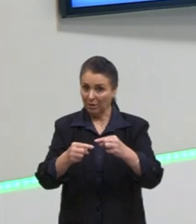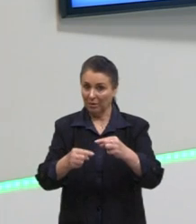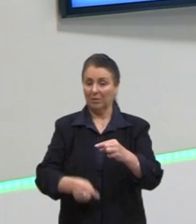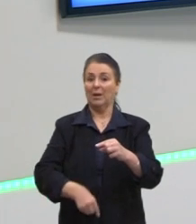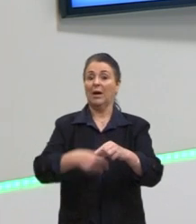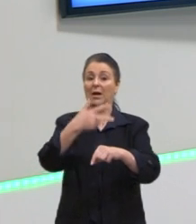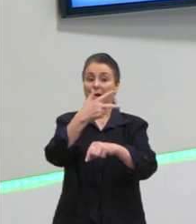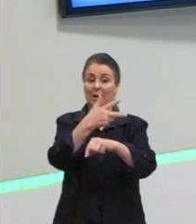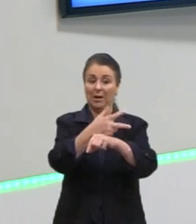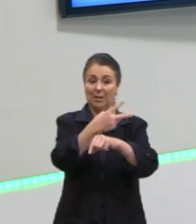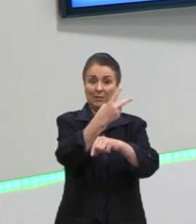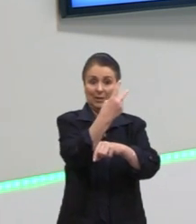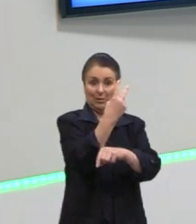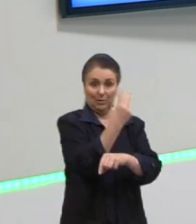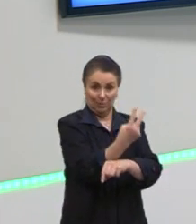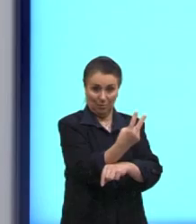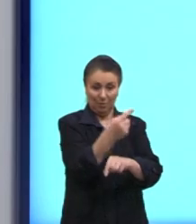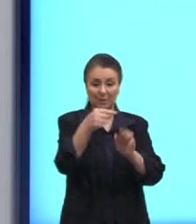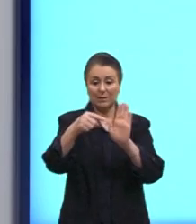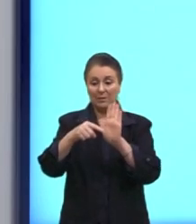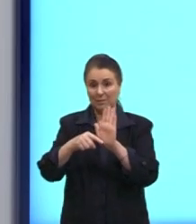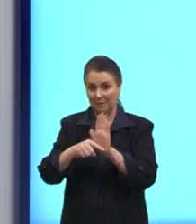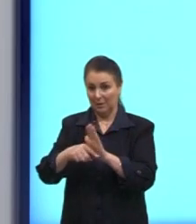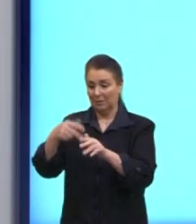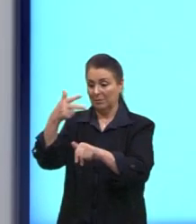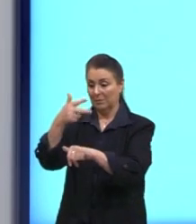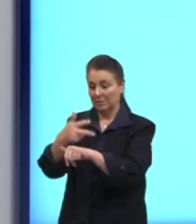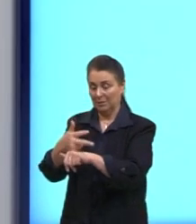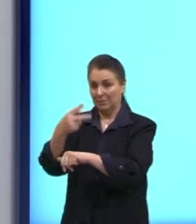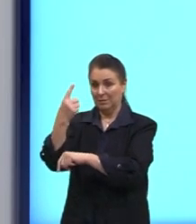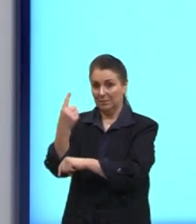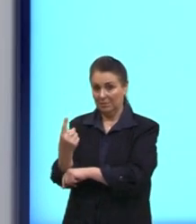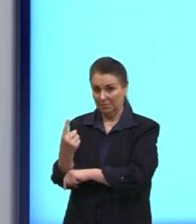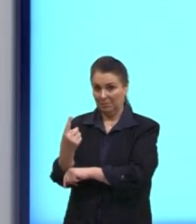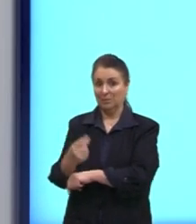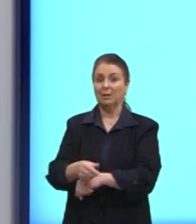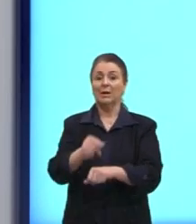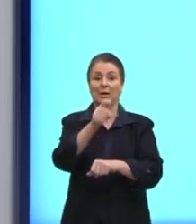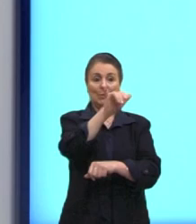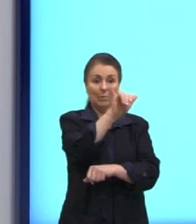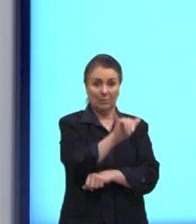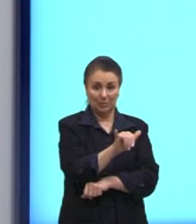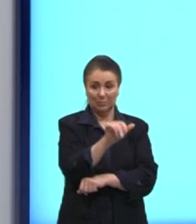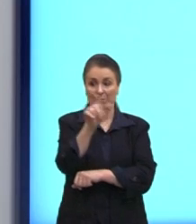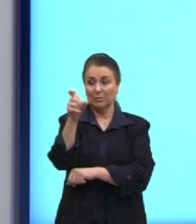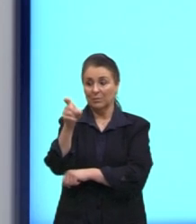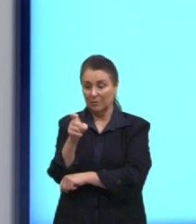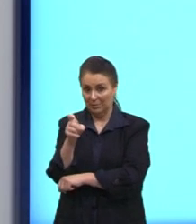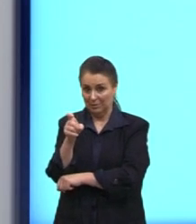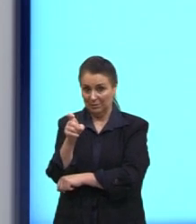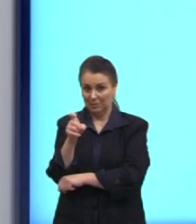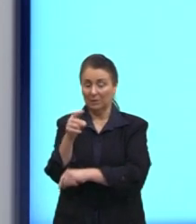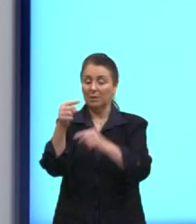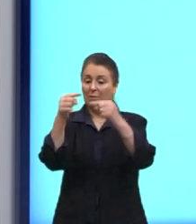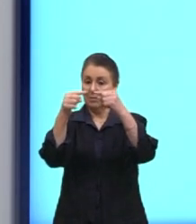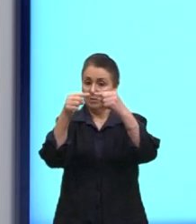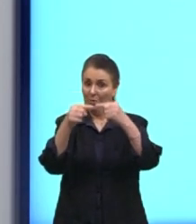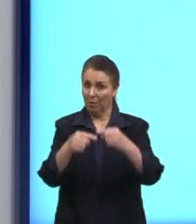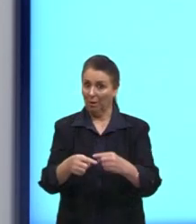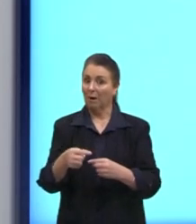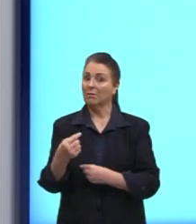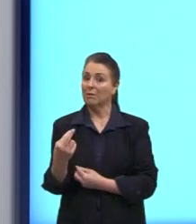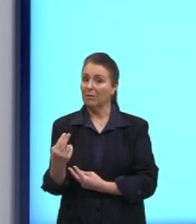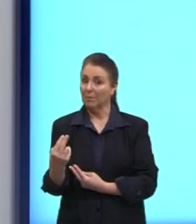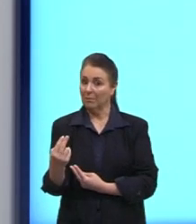câmera 1. Esse processo, a gente faz para o y e também faz para o x seguindo essa ordem, tá? Nós